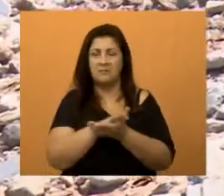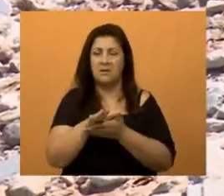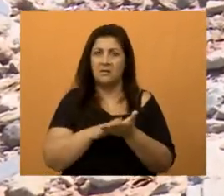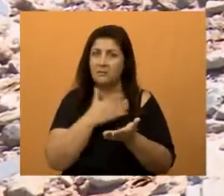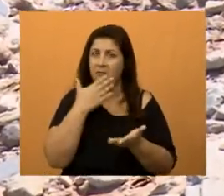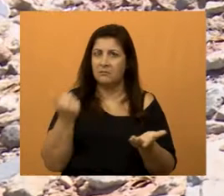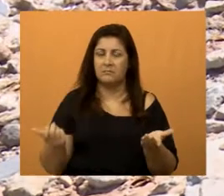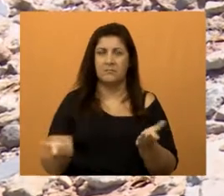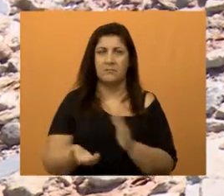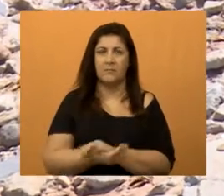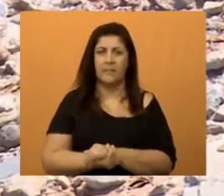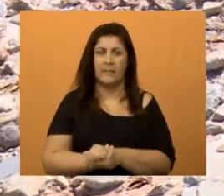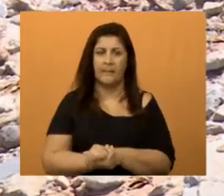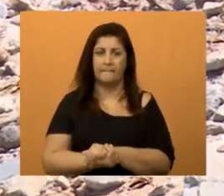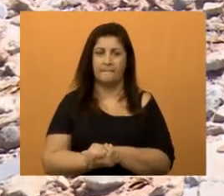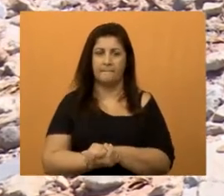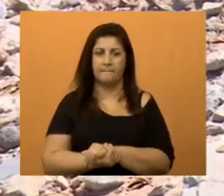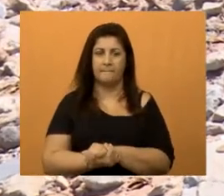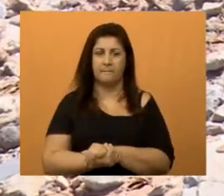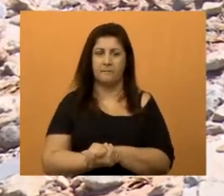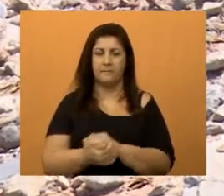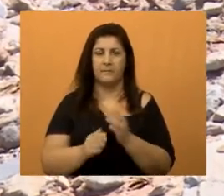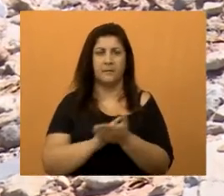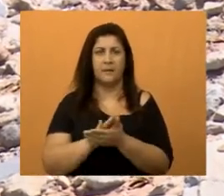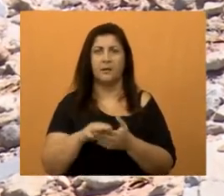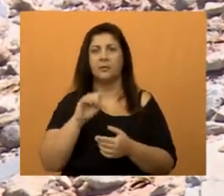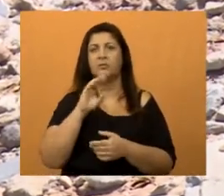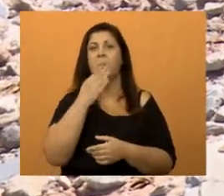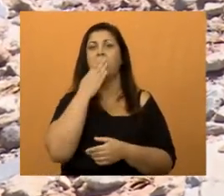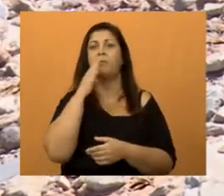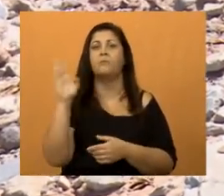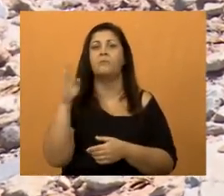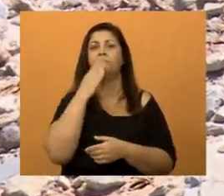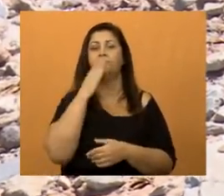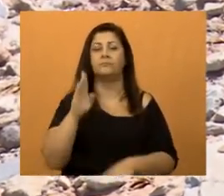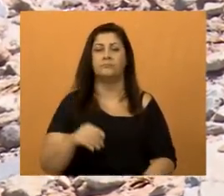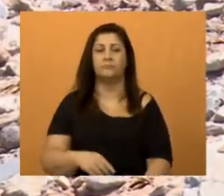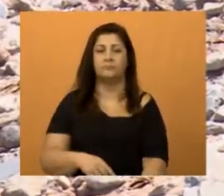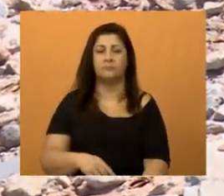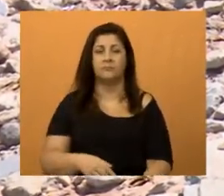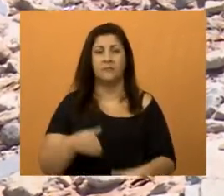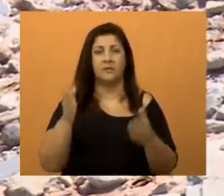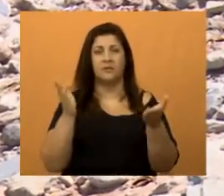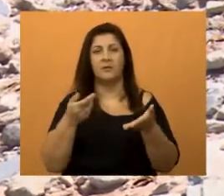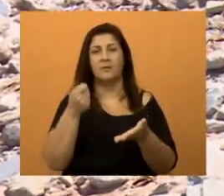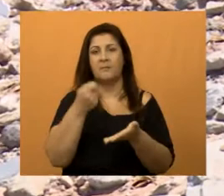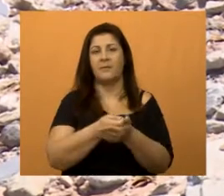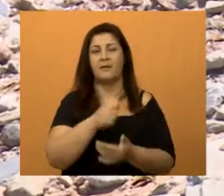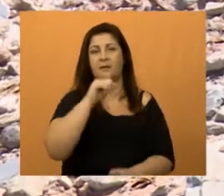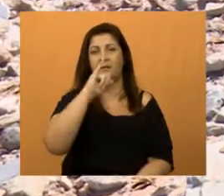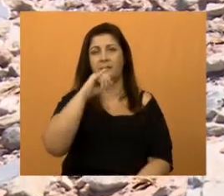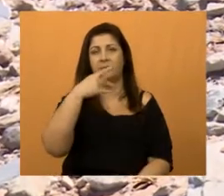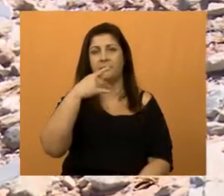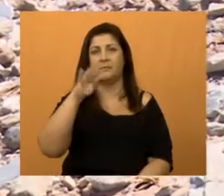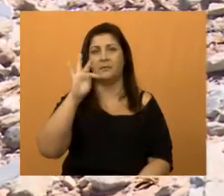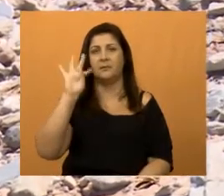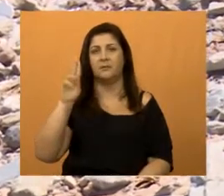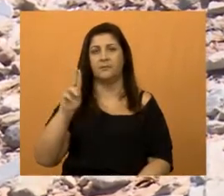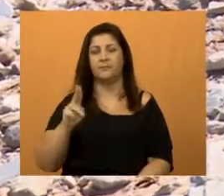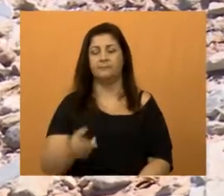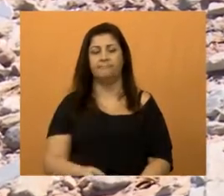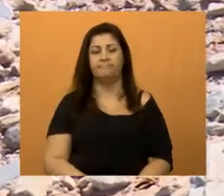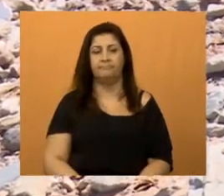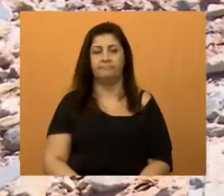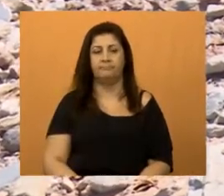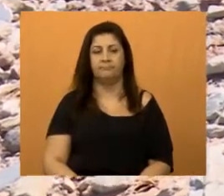ser pelo menos asfalto, bom, e até agora nada, só promessa, promessa. E o IPTU já veio? Já chegou já, chegou essa semana para pagar aí. E